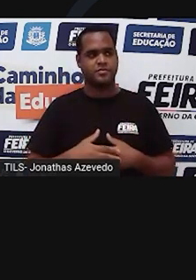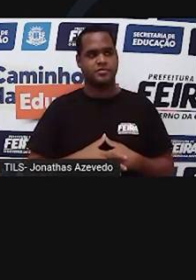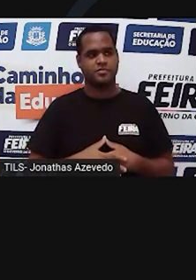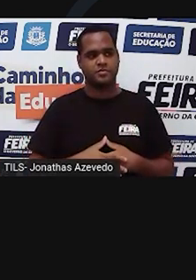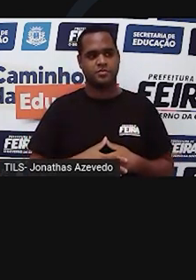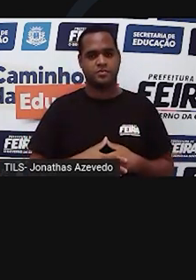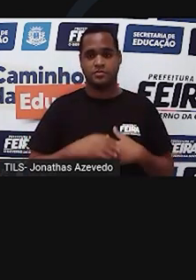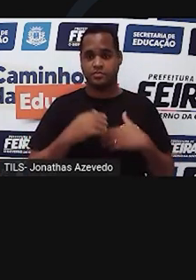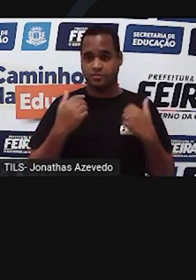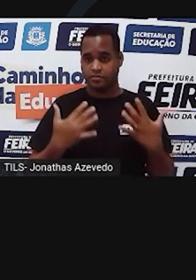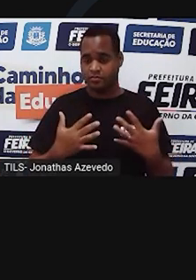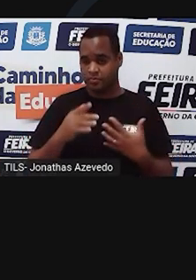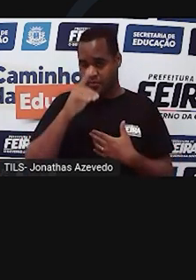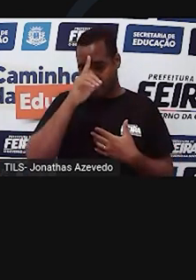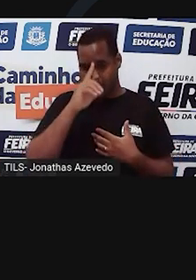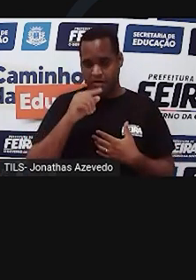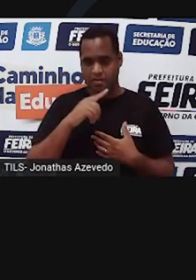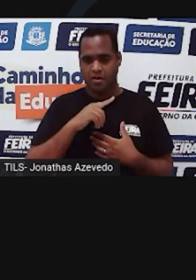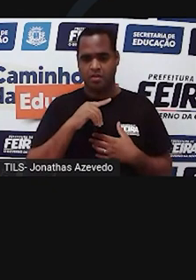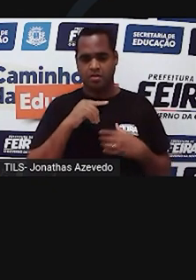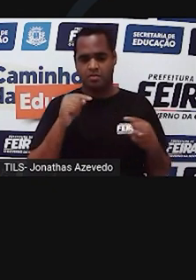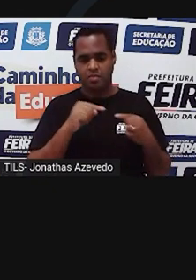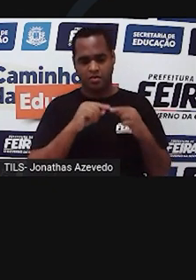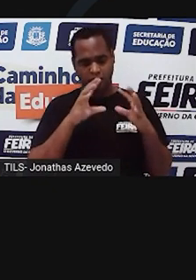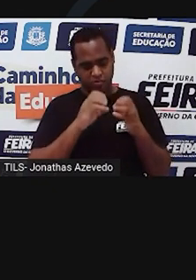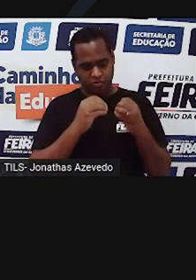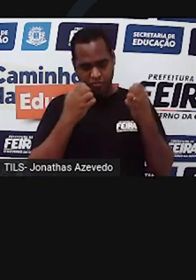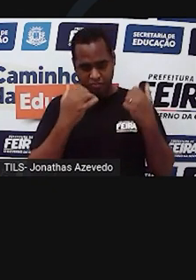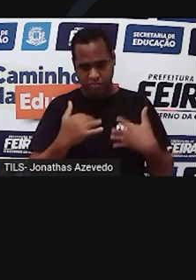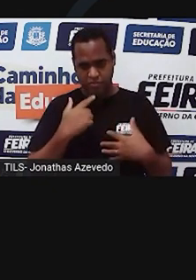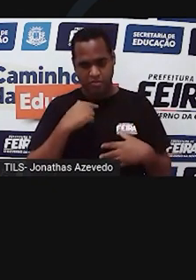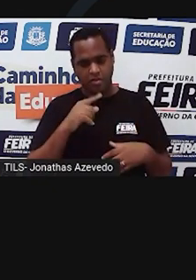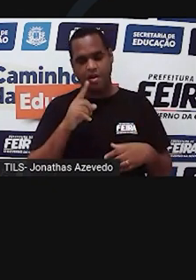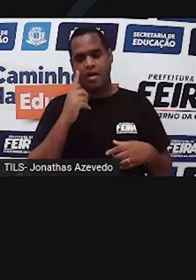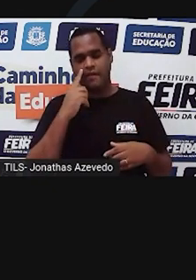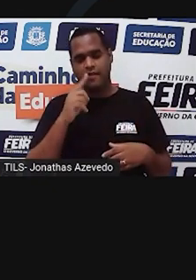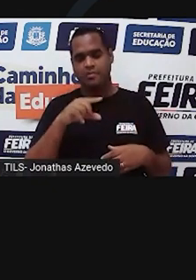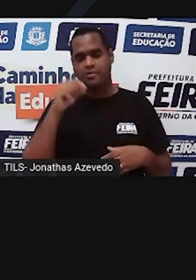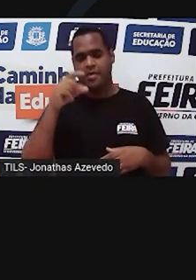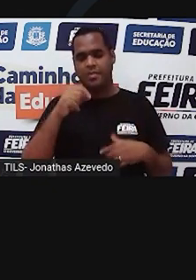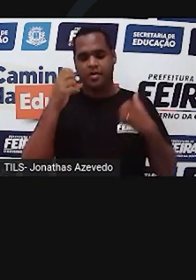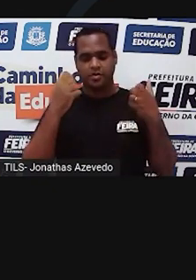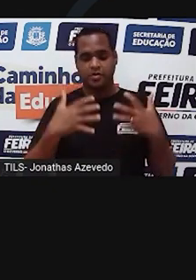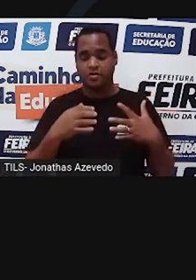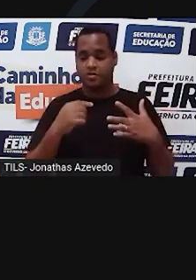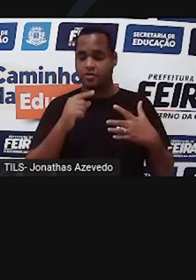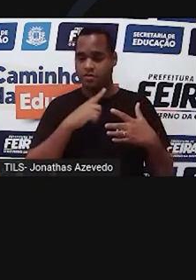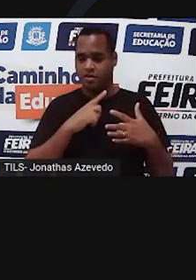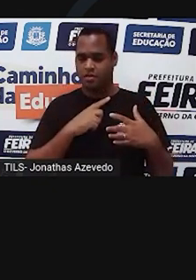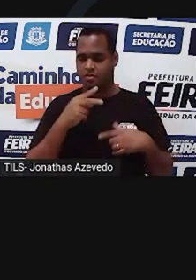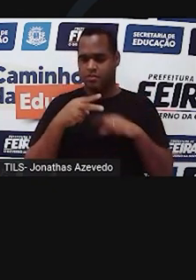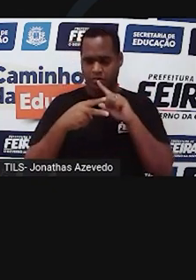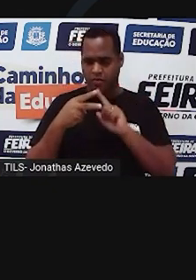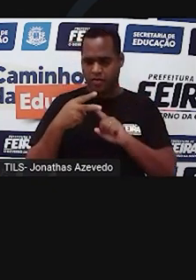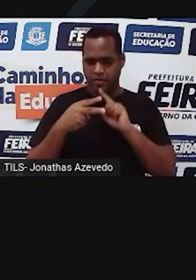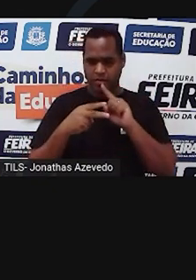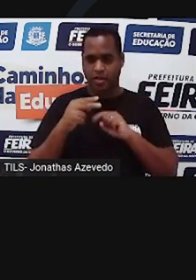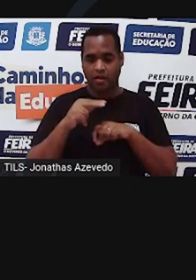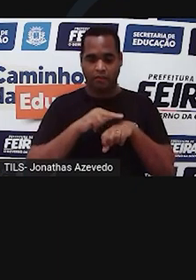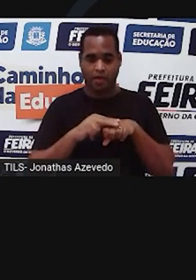sementes amarelas foram consideradas dominantes, pois se destacam, ou seja, houve mais descendentes amarelos do que verdes.